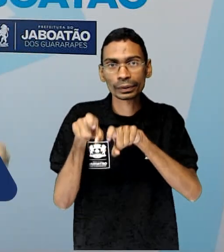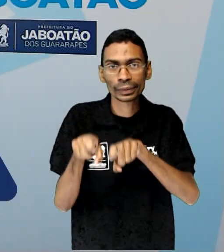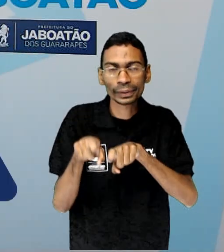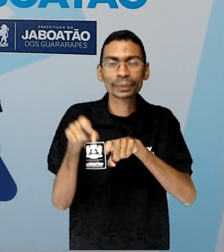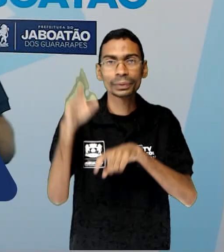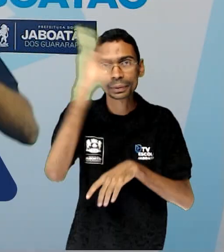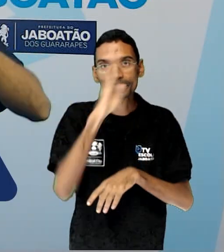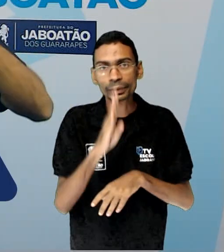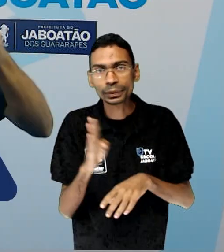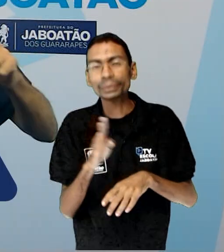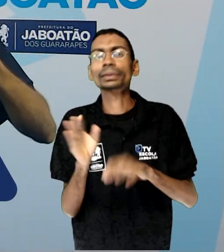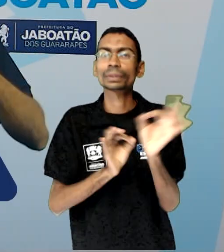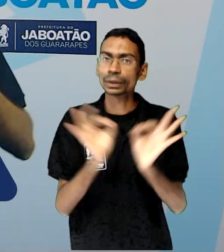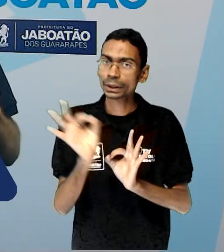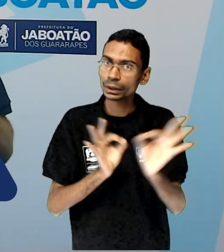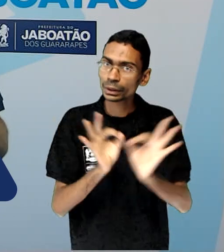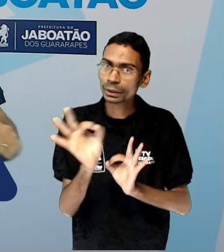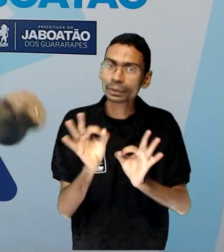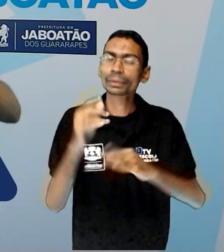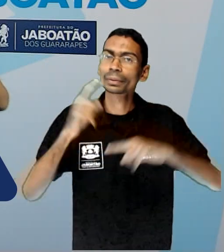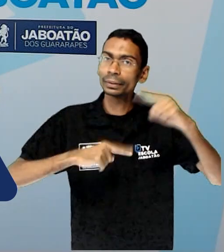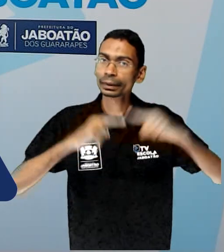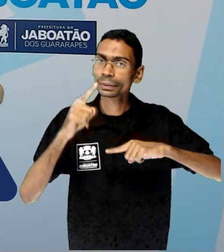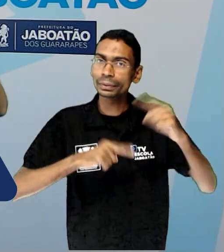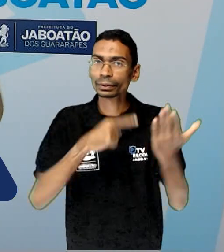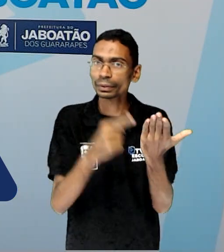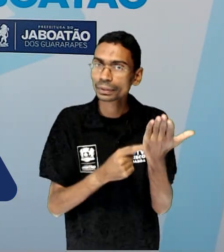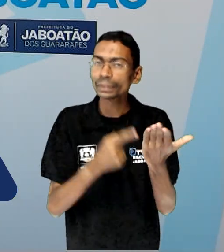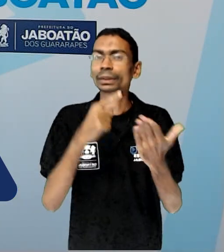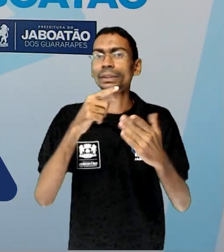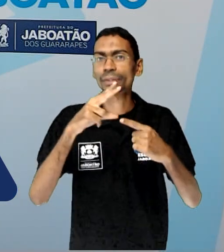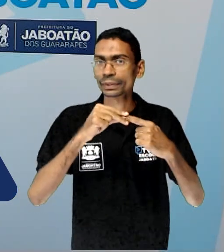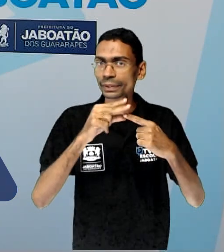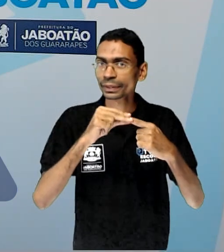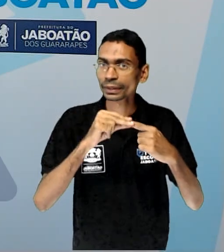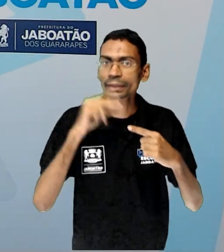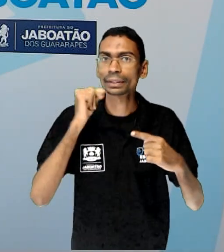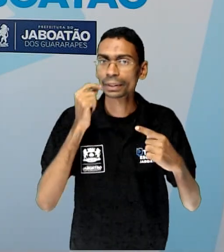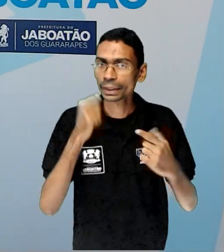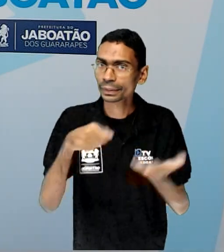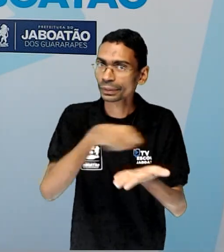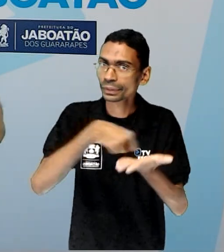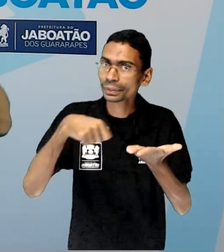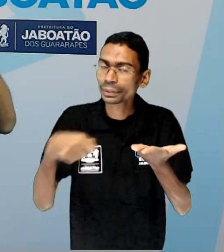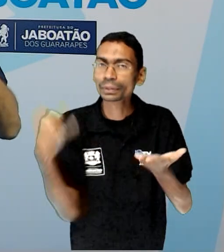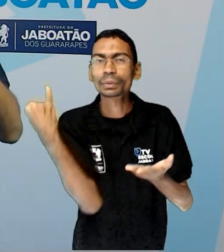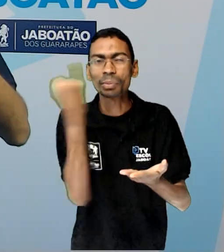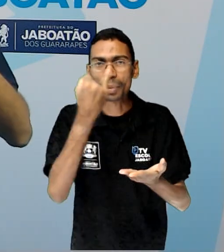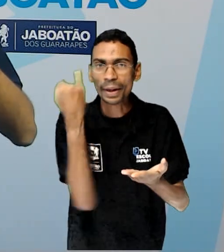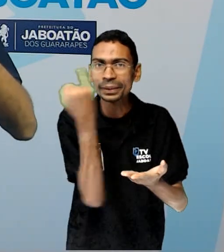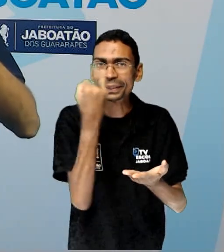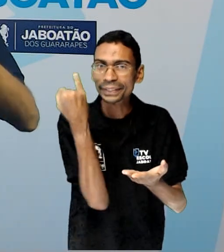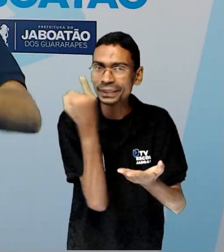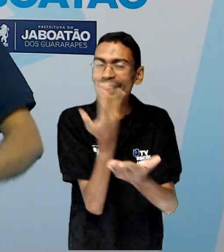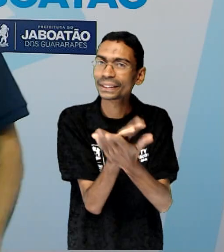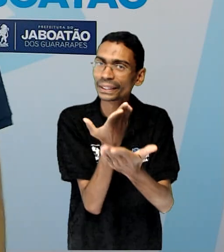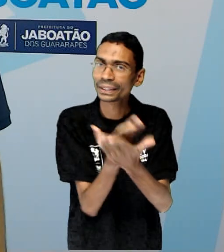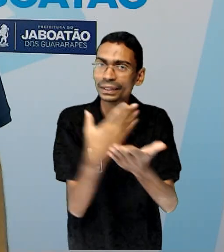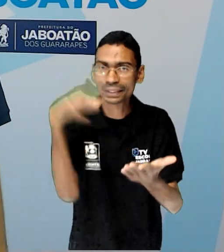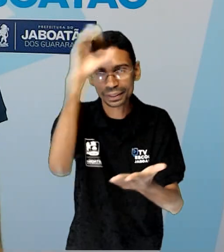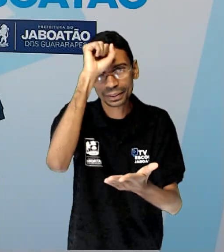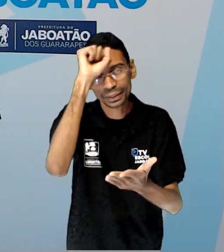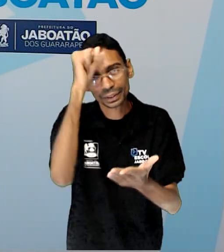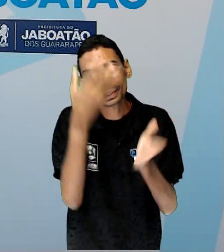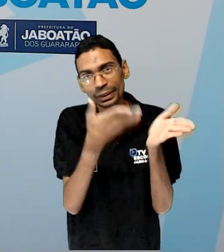caderno, teu lápis, tua caneta e anota tudo que tiver de importante aí nessa aula, tem muita coisa que você vai aprender nesse